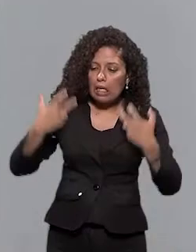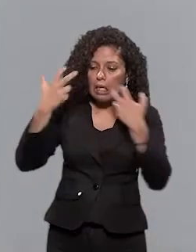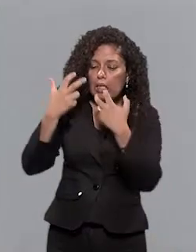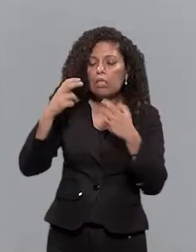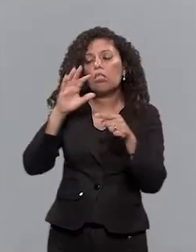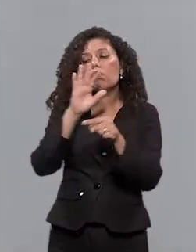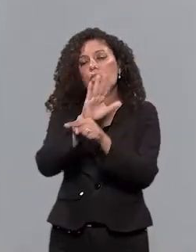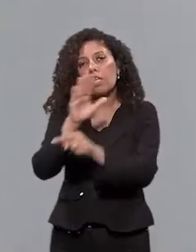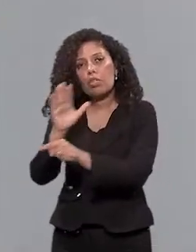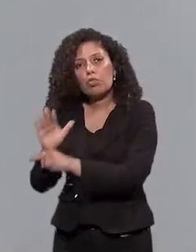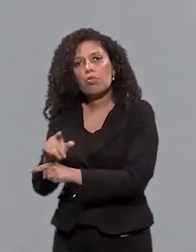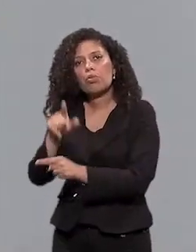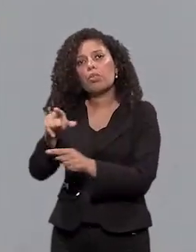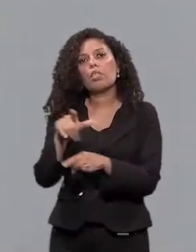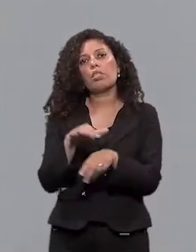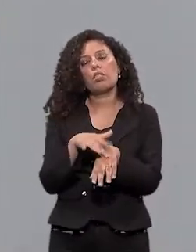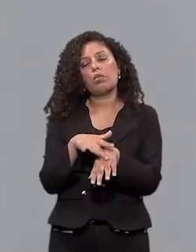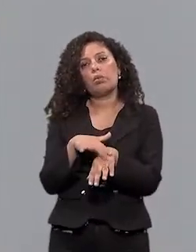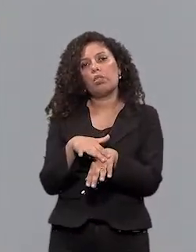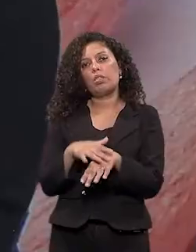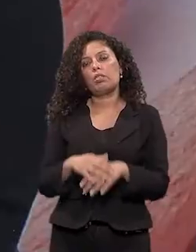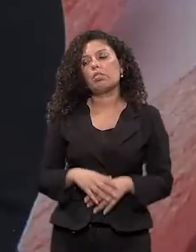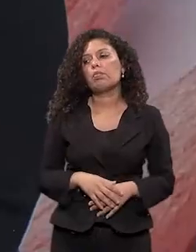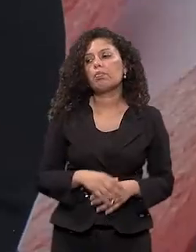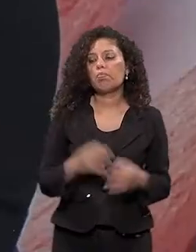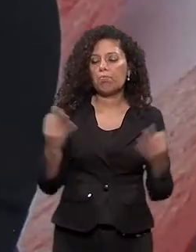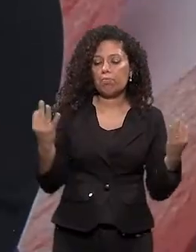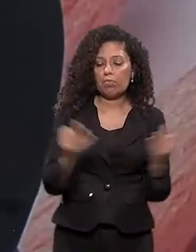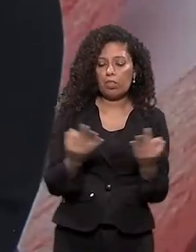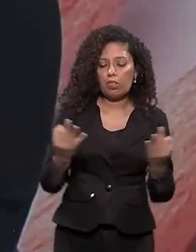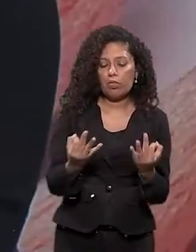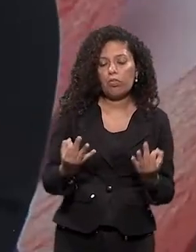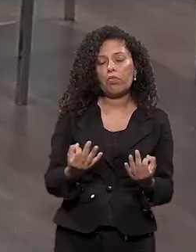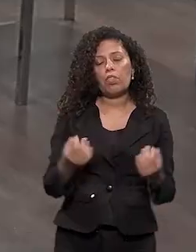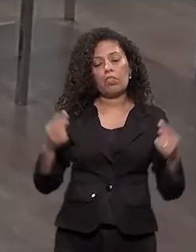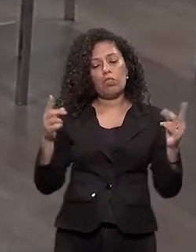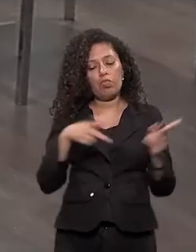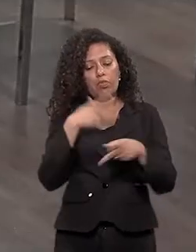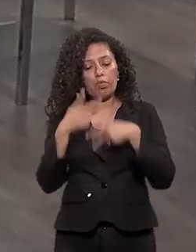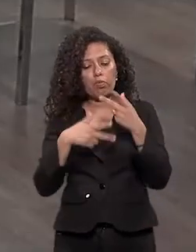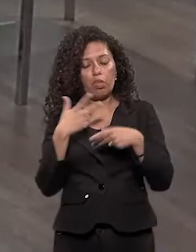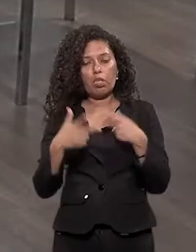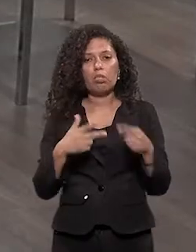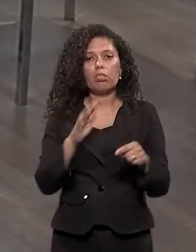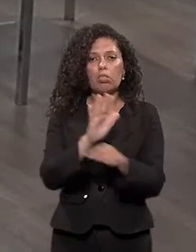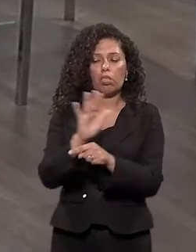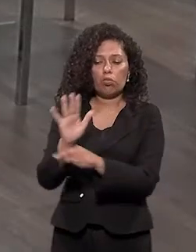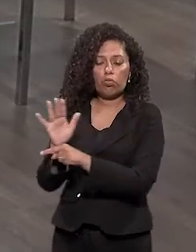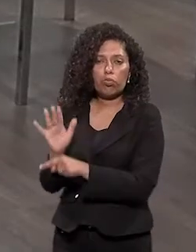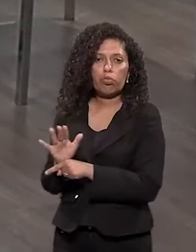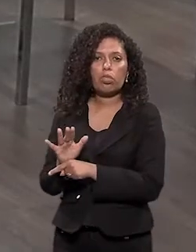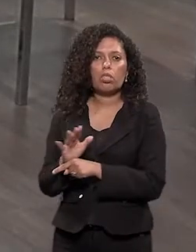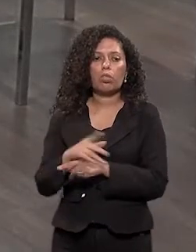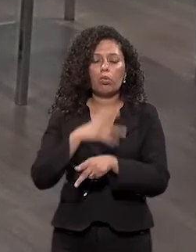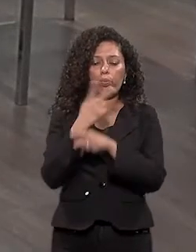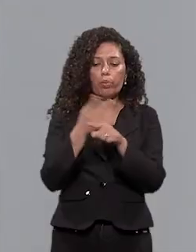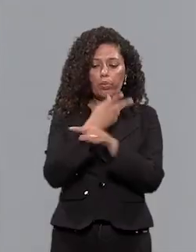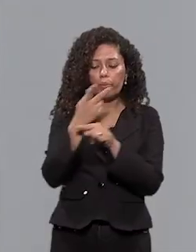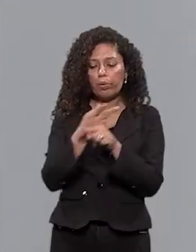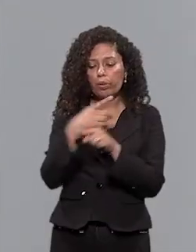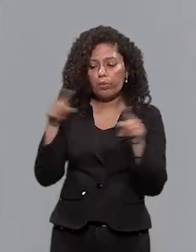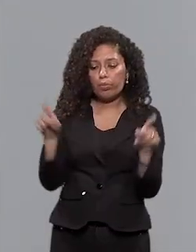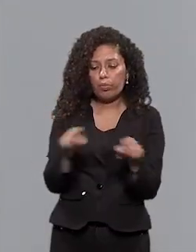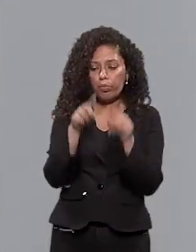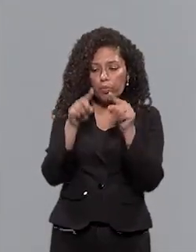prolonga o processo de... Perfeito Cantando e tocando músicas Antigas buscando aquelas músicas Aquelas que faziam